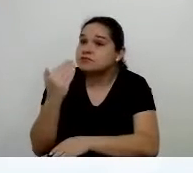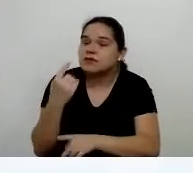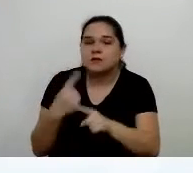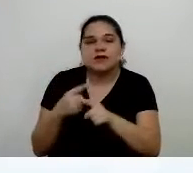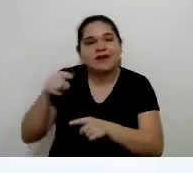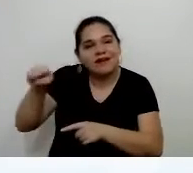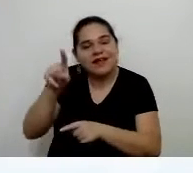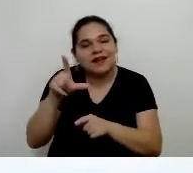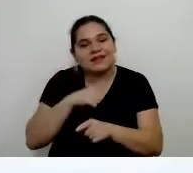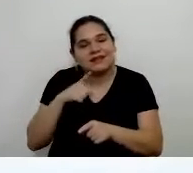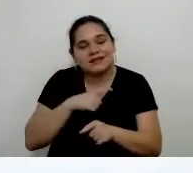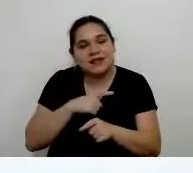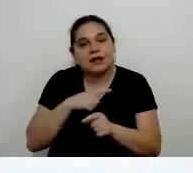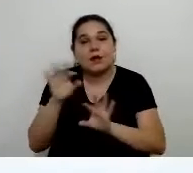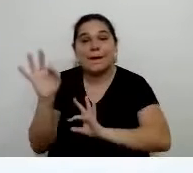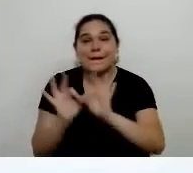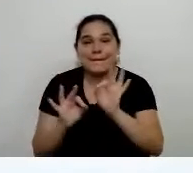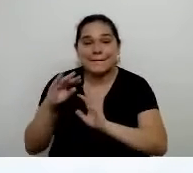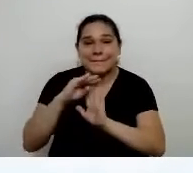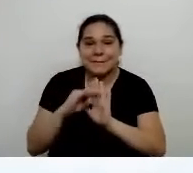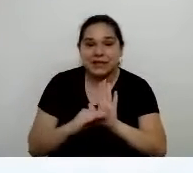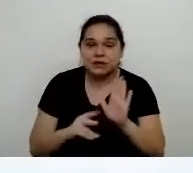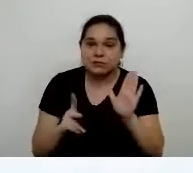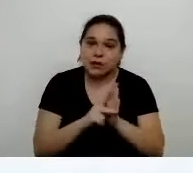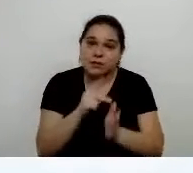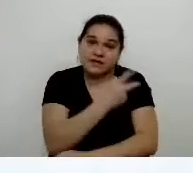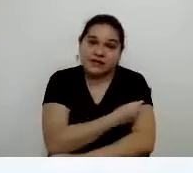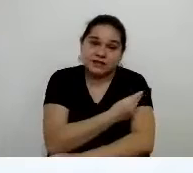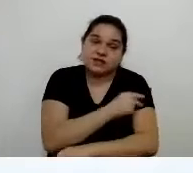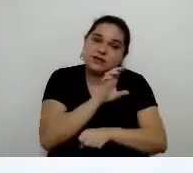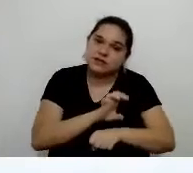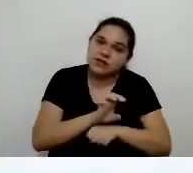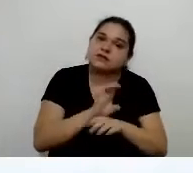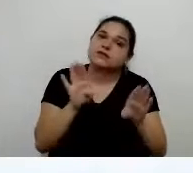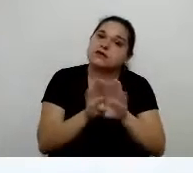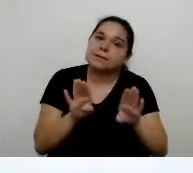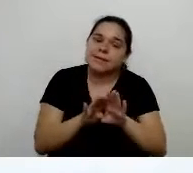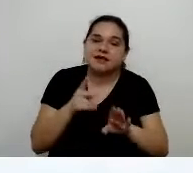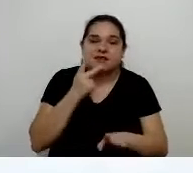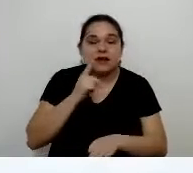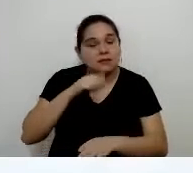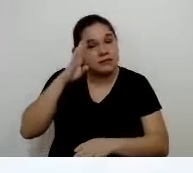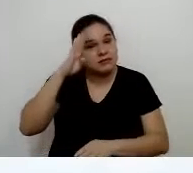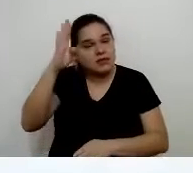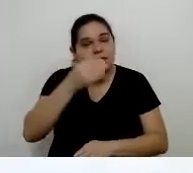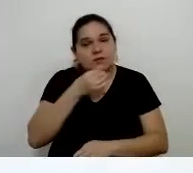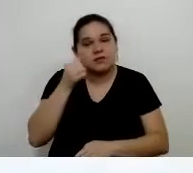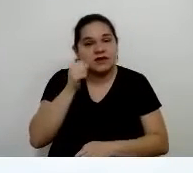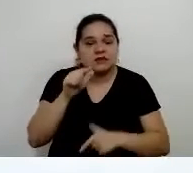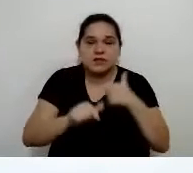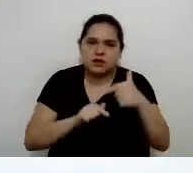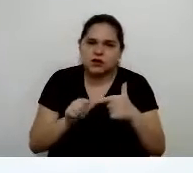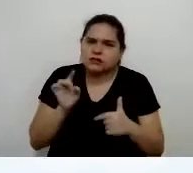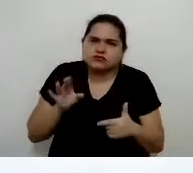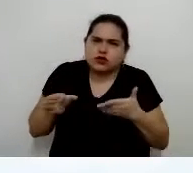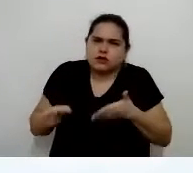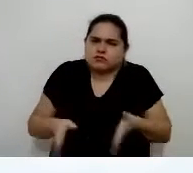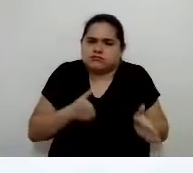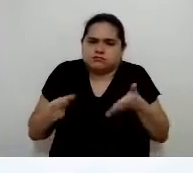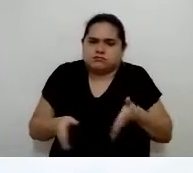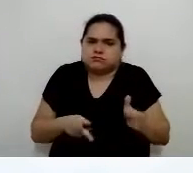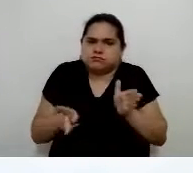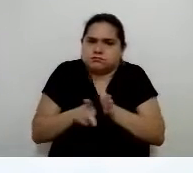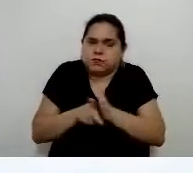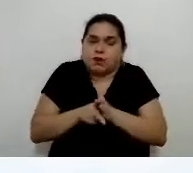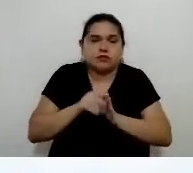também de vacinação a nível de estado, também dê prioridade a esses trabalhadores. Não só os trabalhadores metalúrgicos, são trabalhadores de